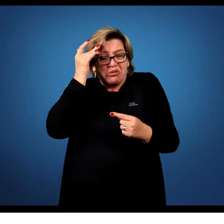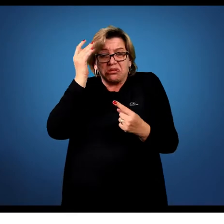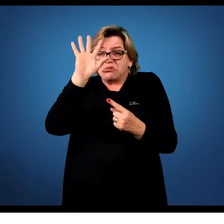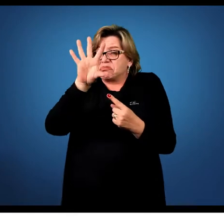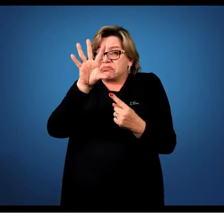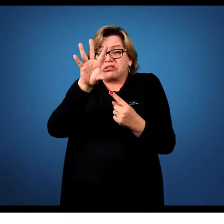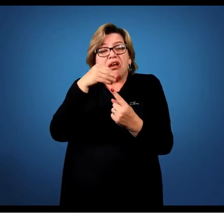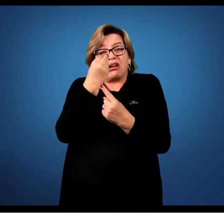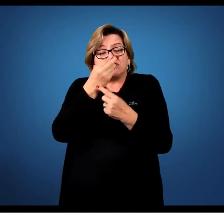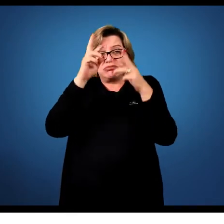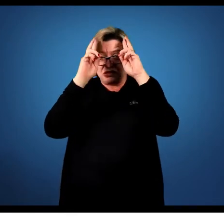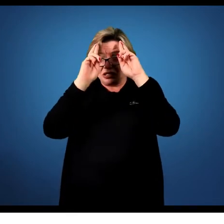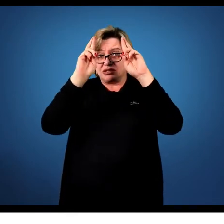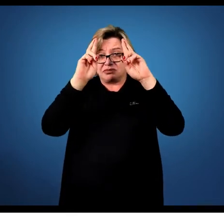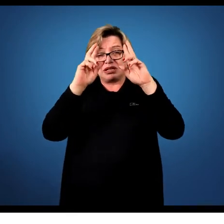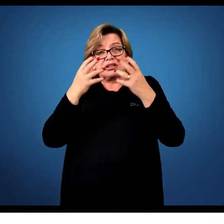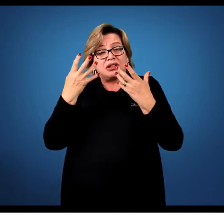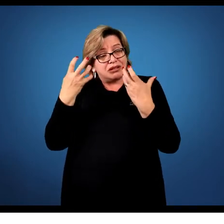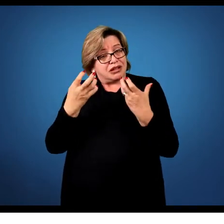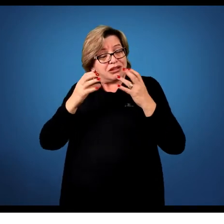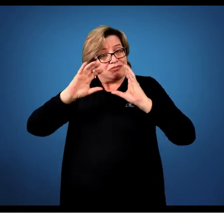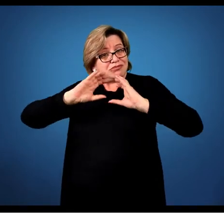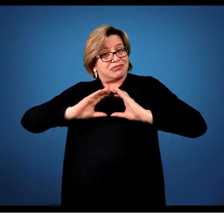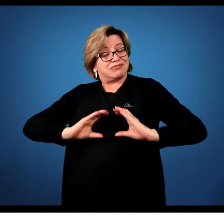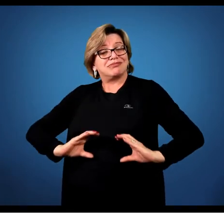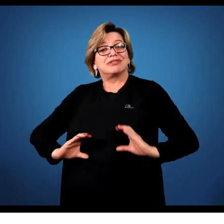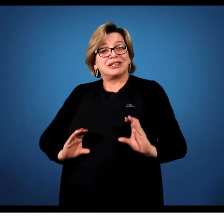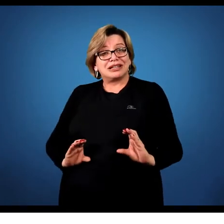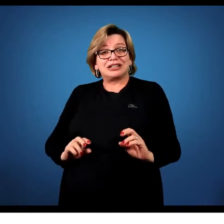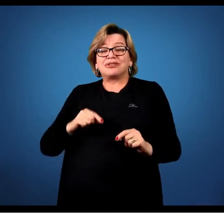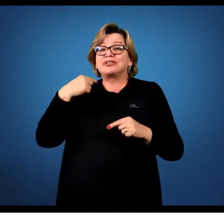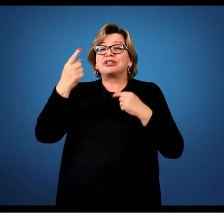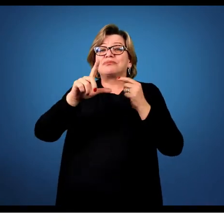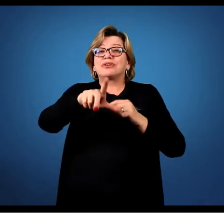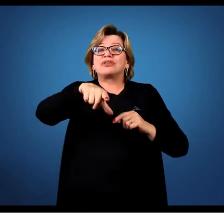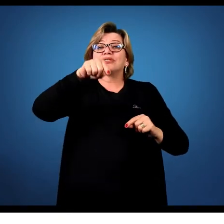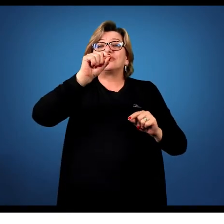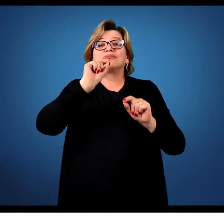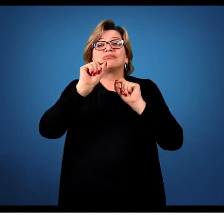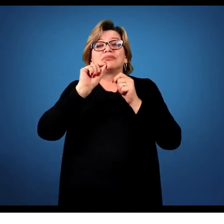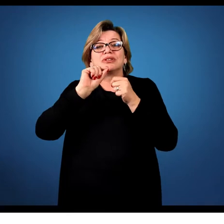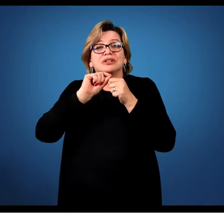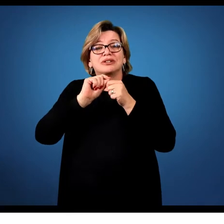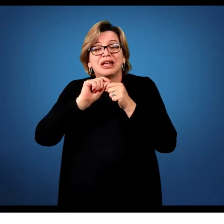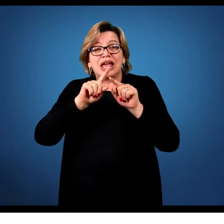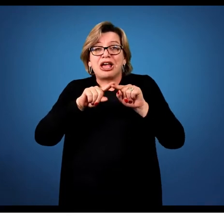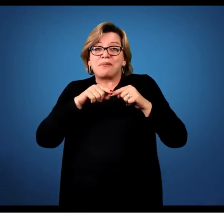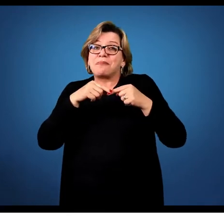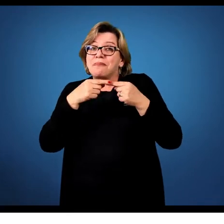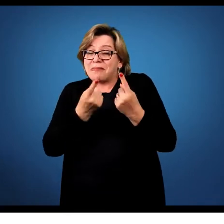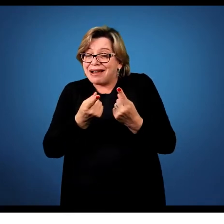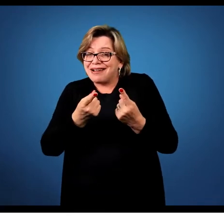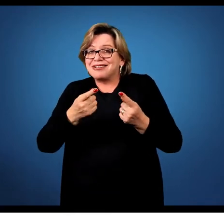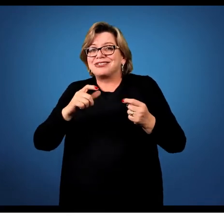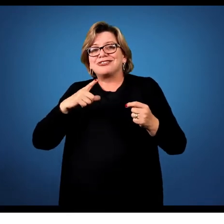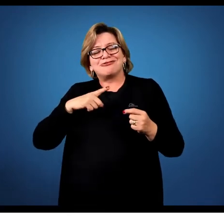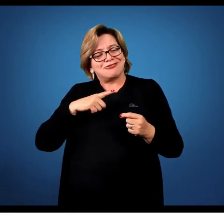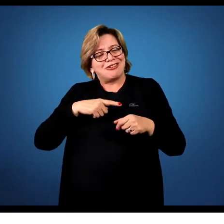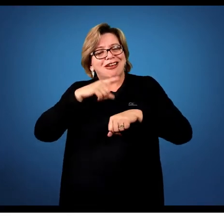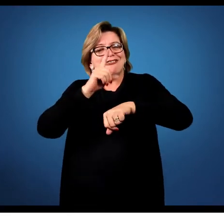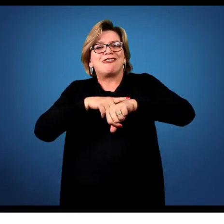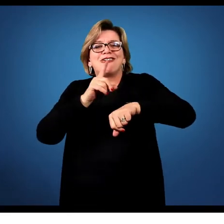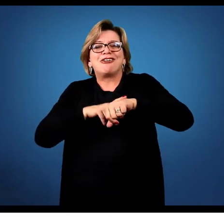formando cidadãos que depois vão optar pelo que querem fazer, mas que tiveram o momento de compreender e conhecer